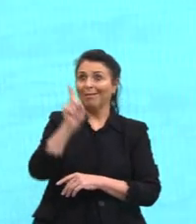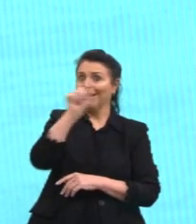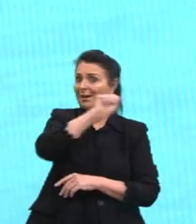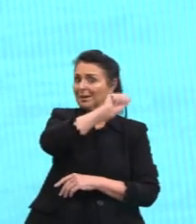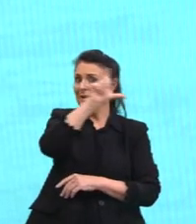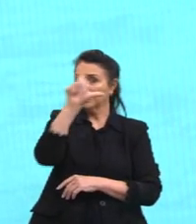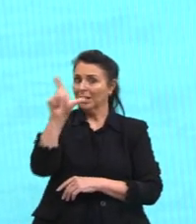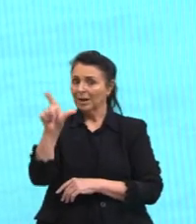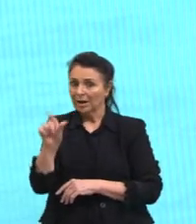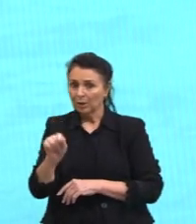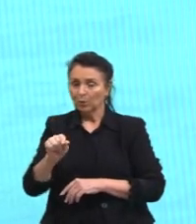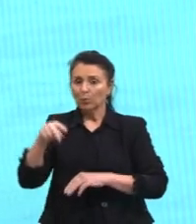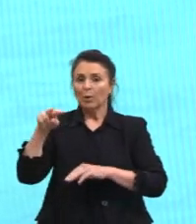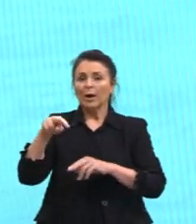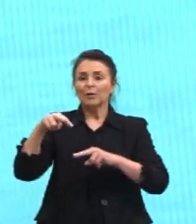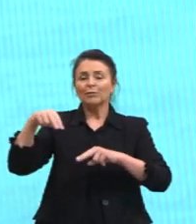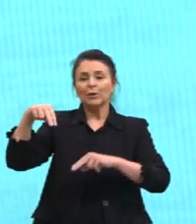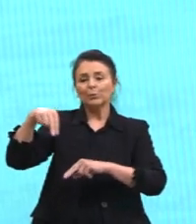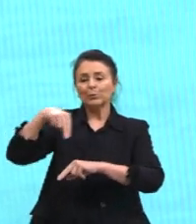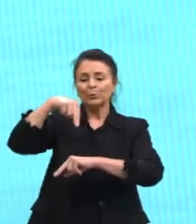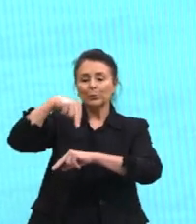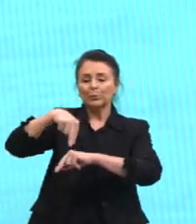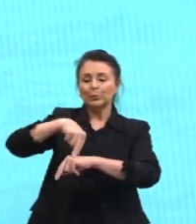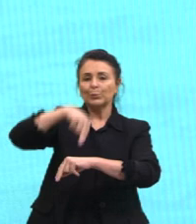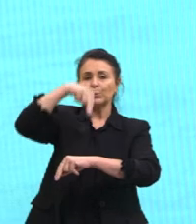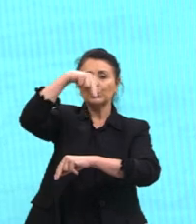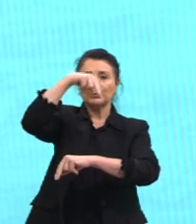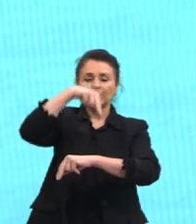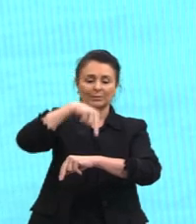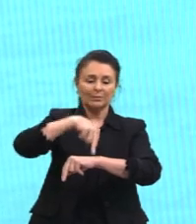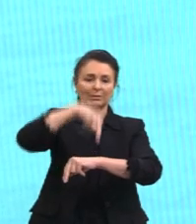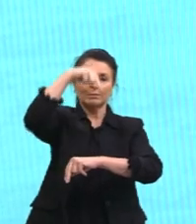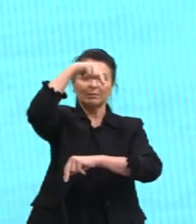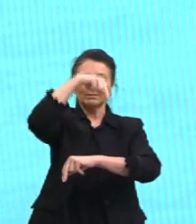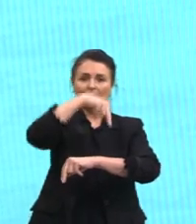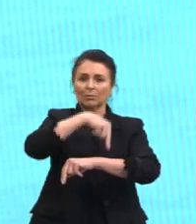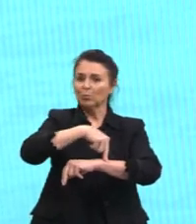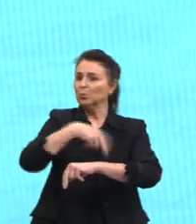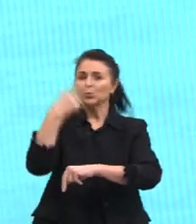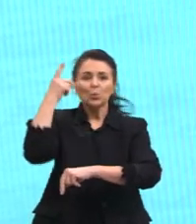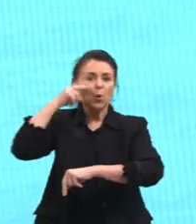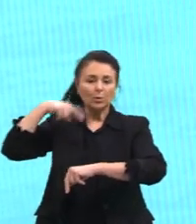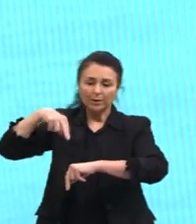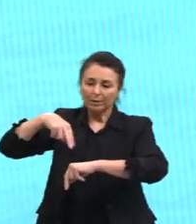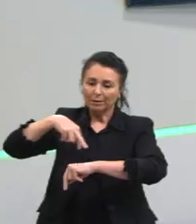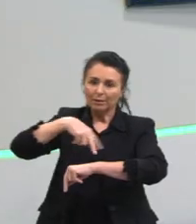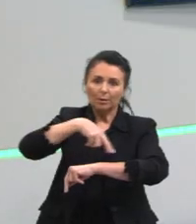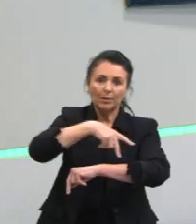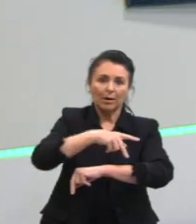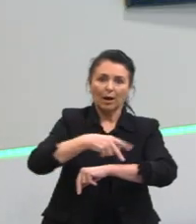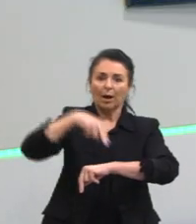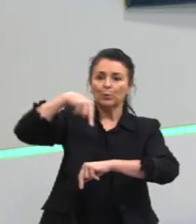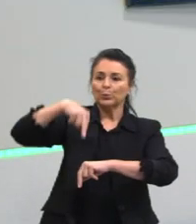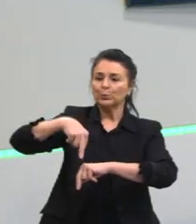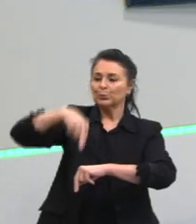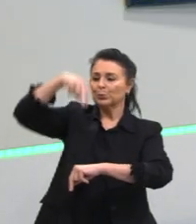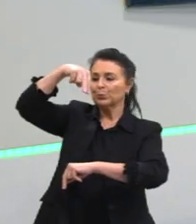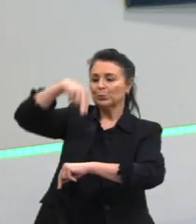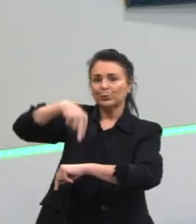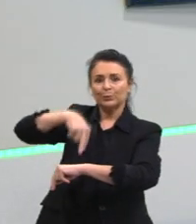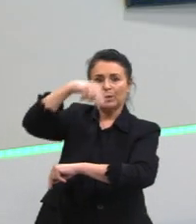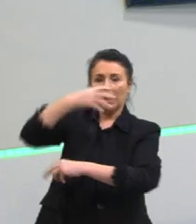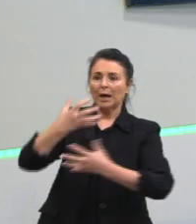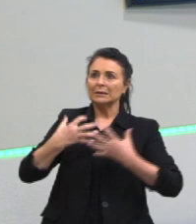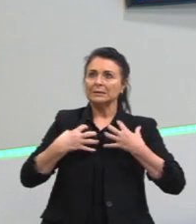acabam, então, flutuando, né, eles têm uma dificuldade para caminhar lá, porque o peso, a sensação de peso